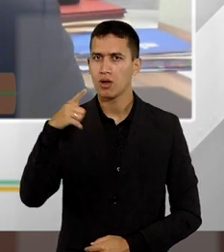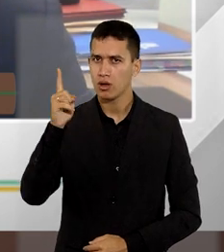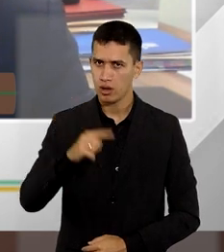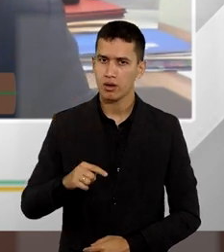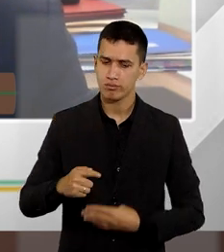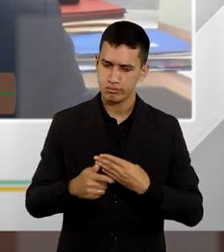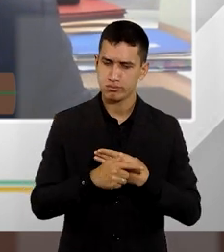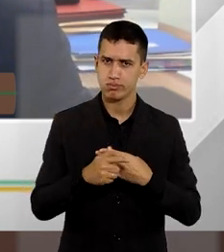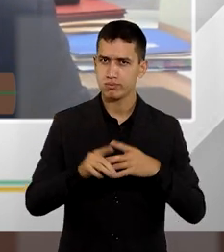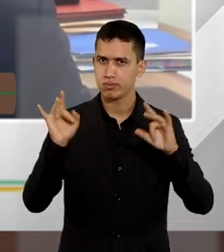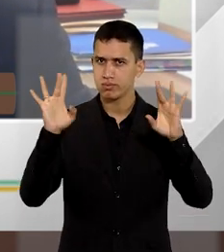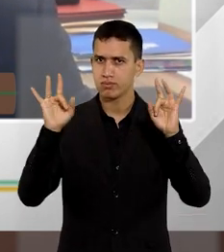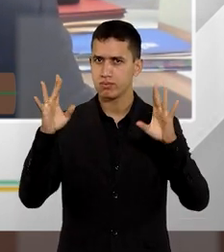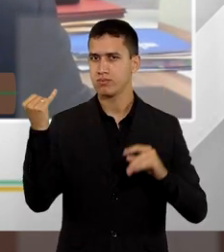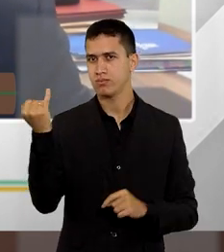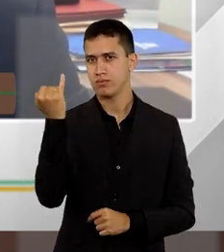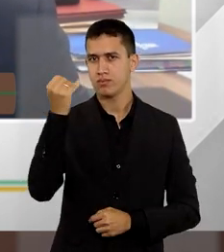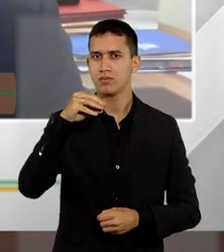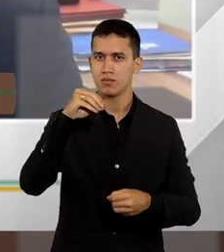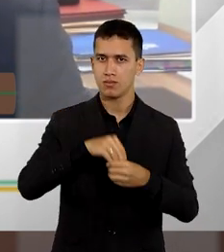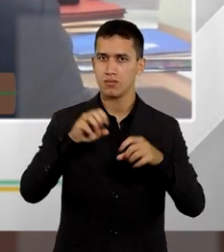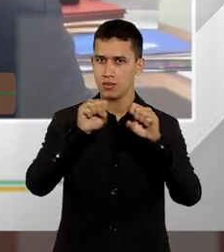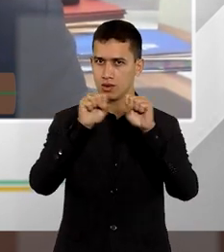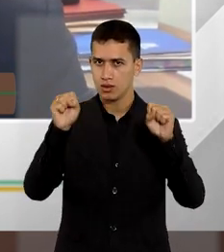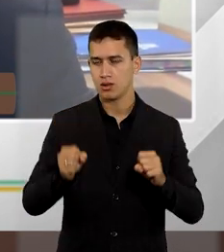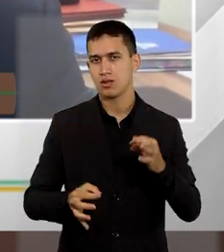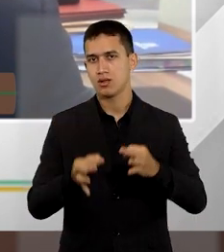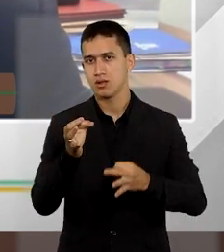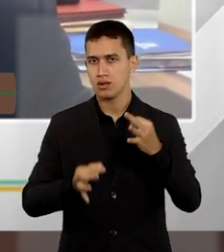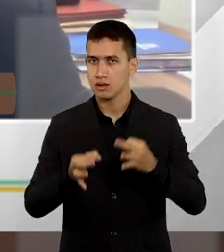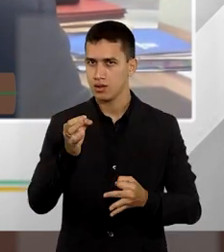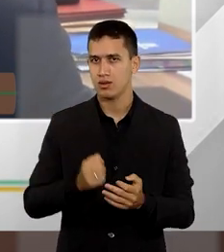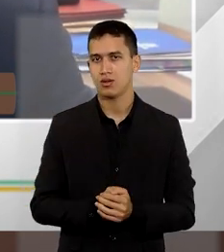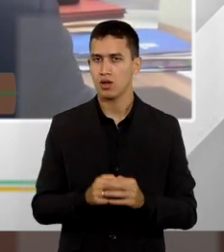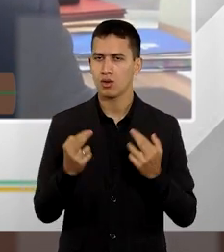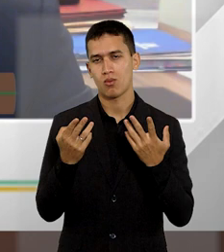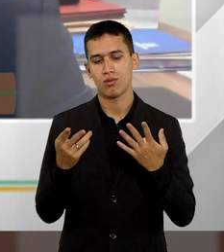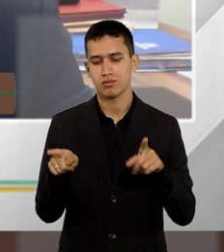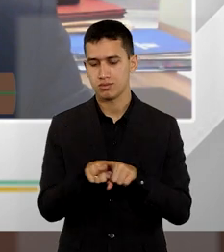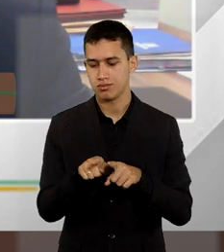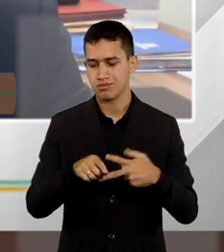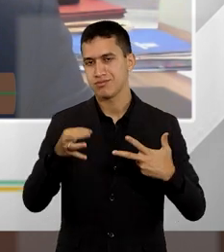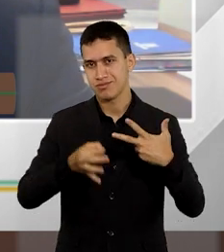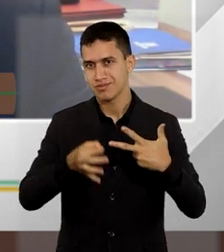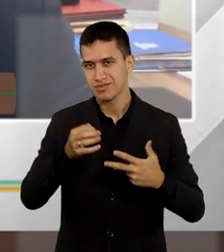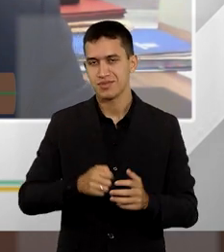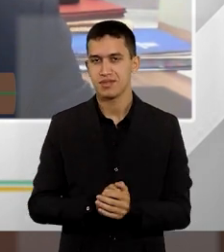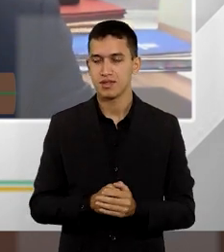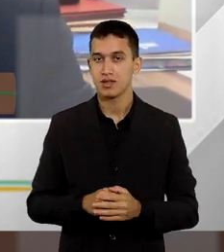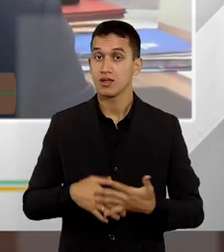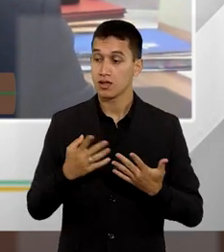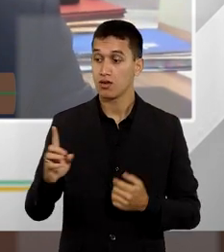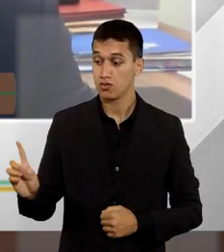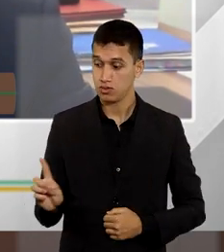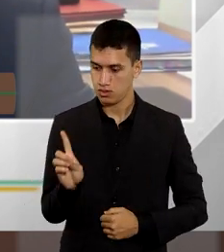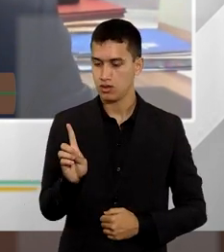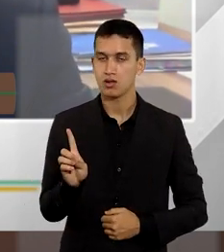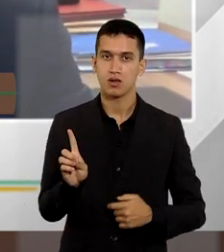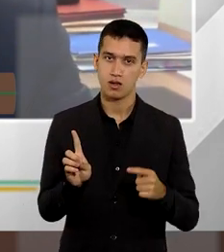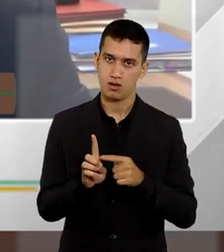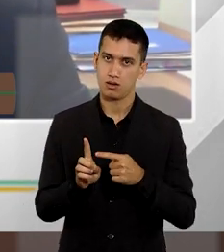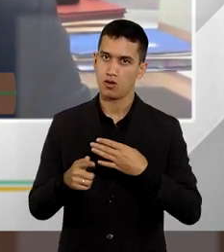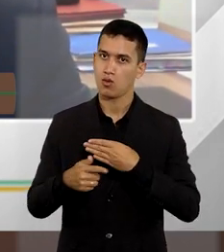protagonista do sistema de justiça, assim como o próprio judiciário. Então, o advogado tem uma função pública